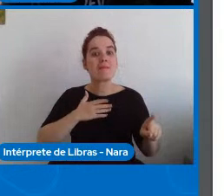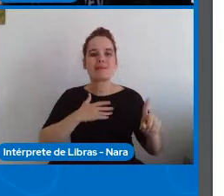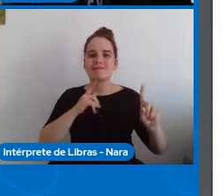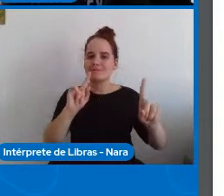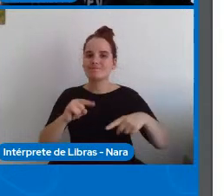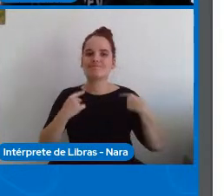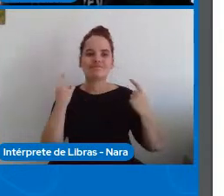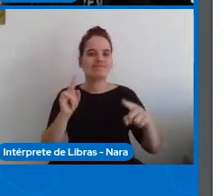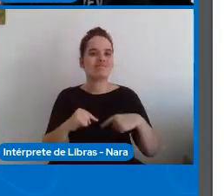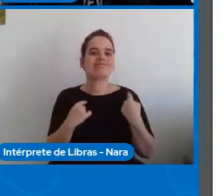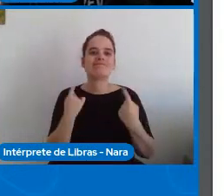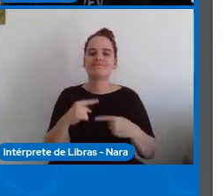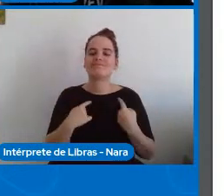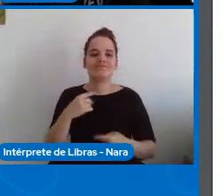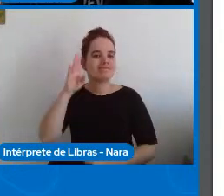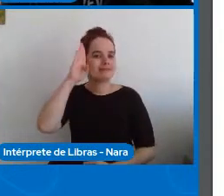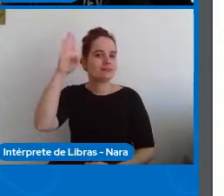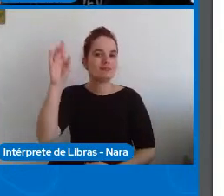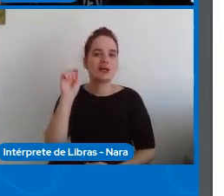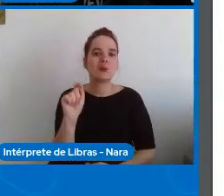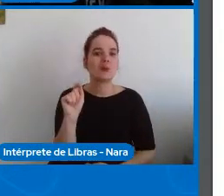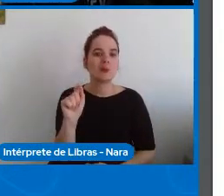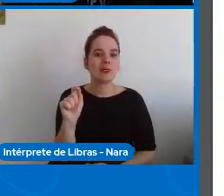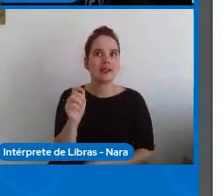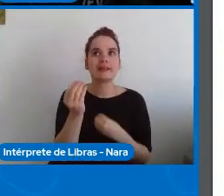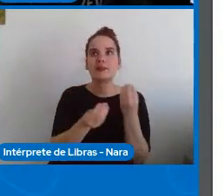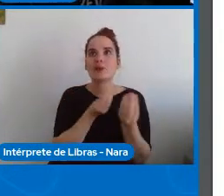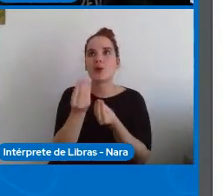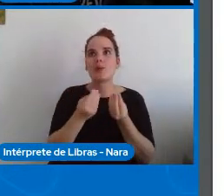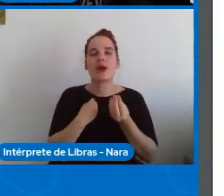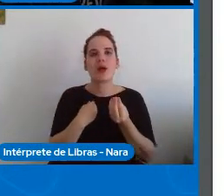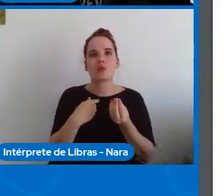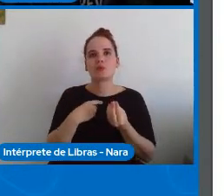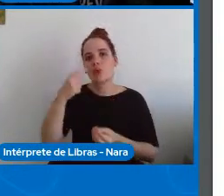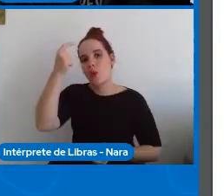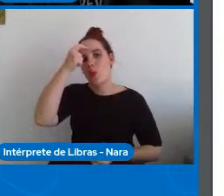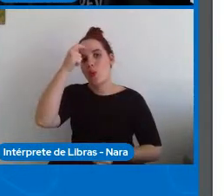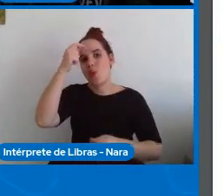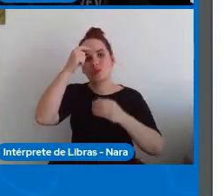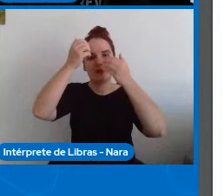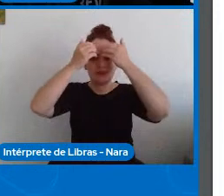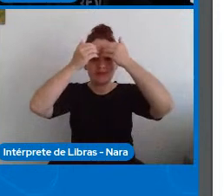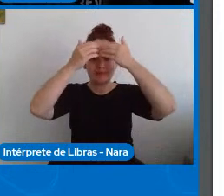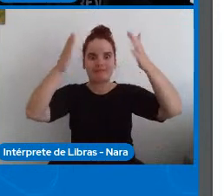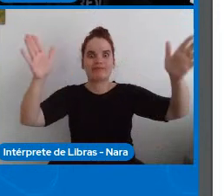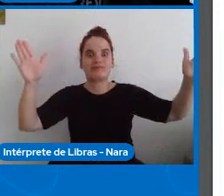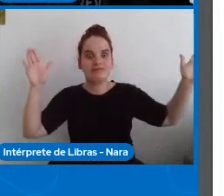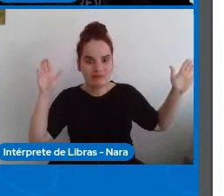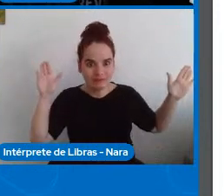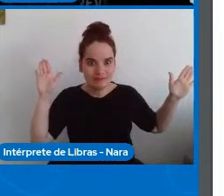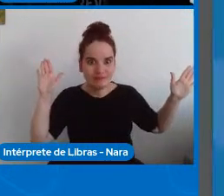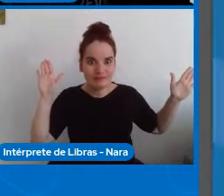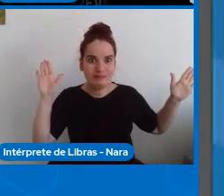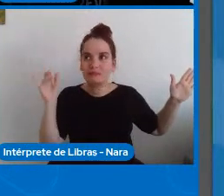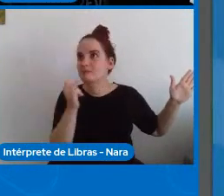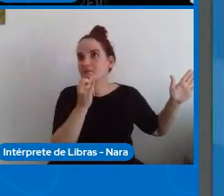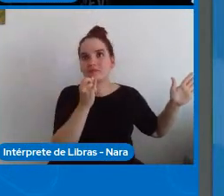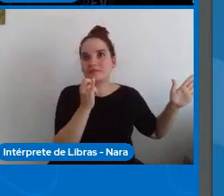mente é como é que nós aumentamos essa consciência e essa preocupação com com